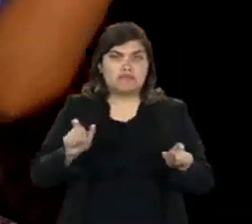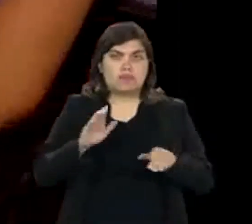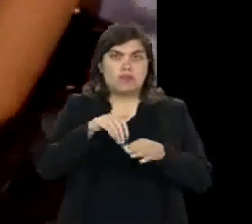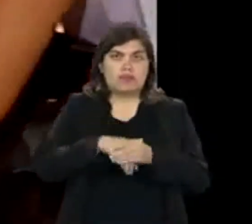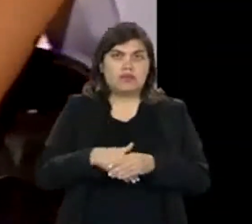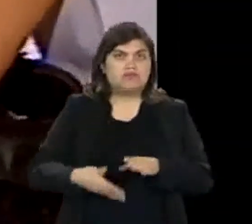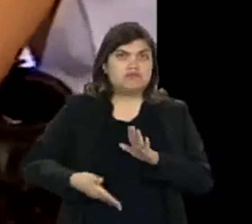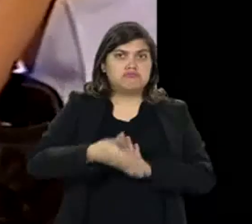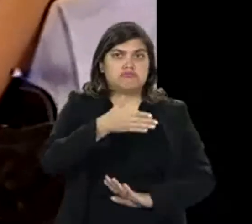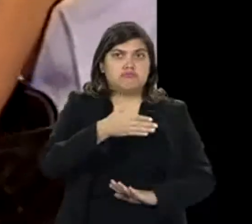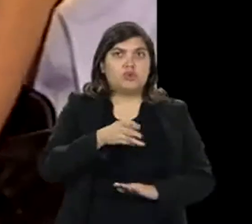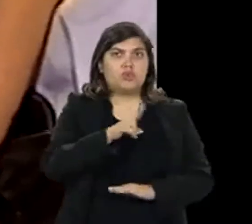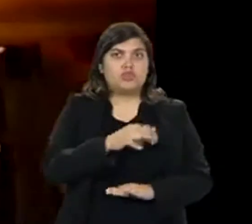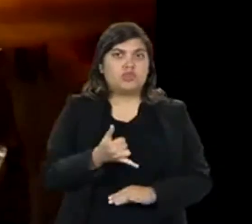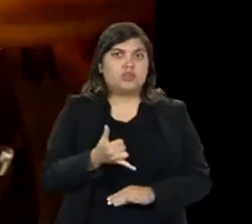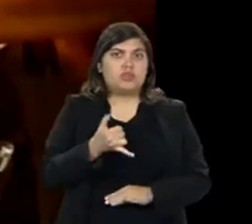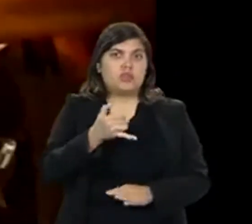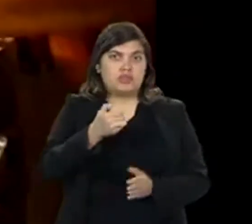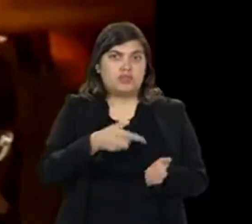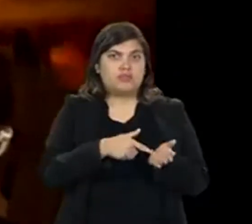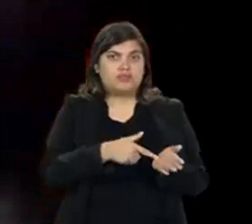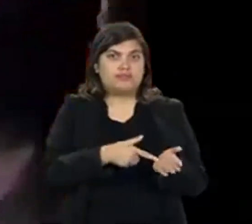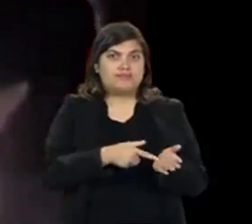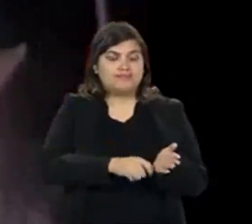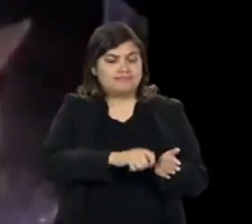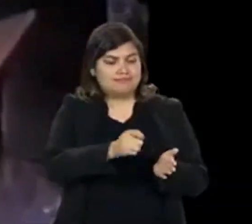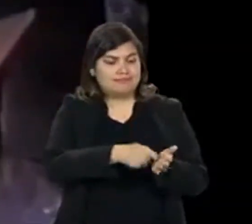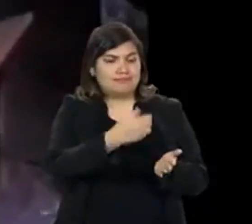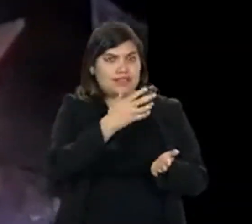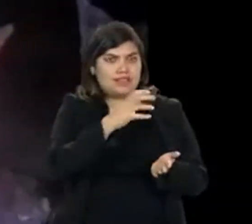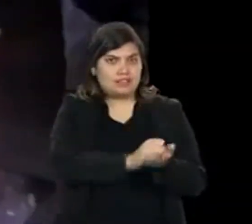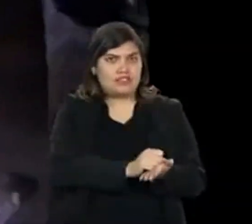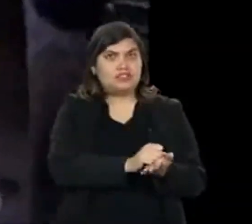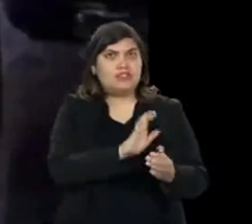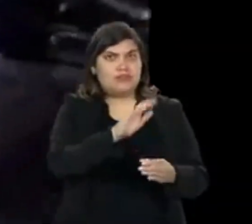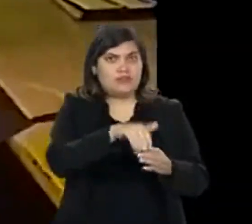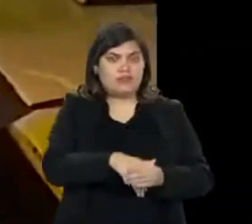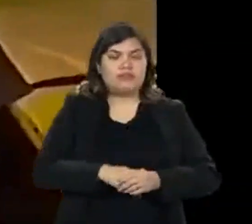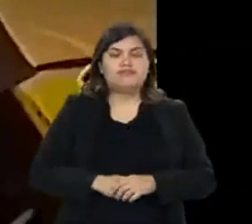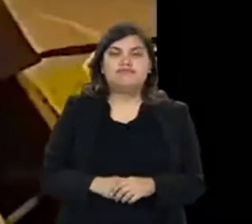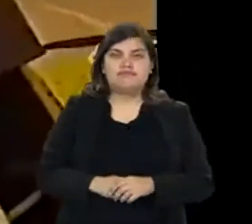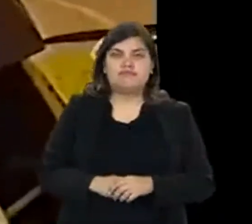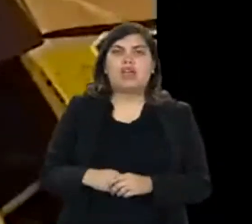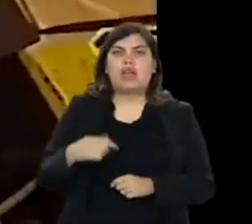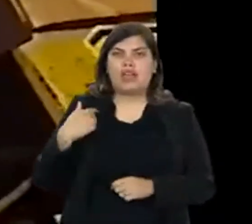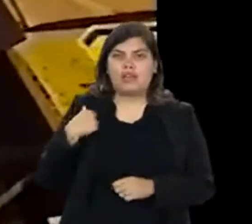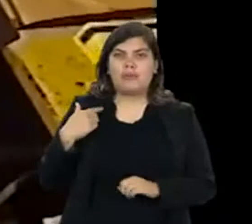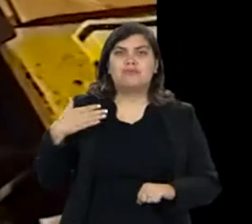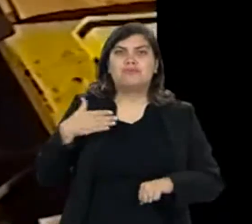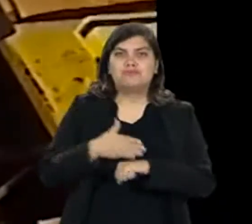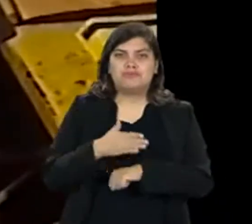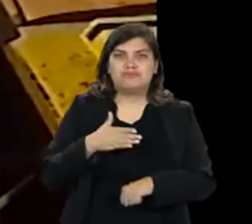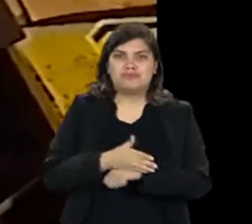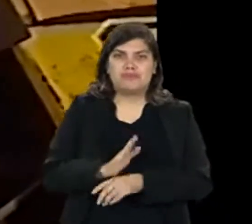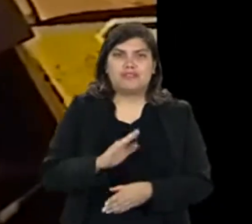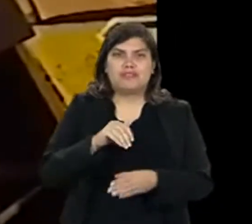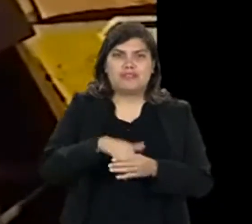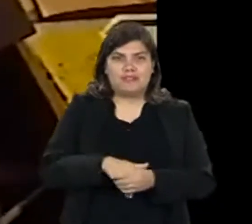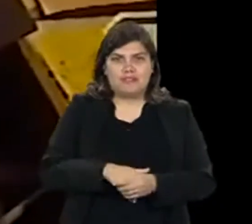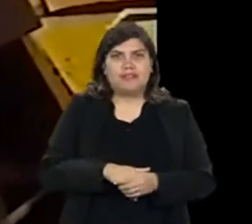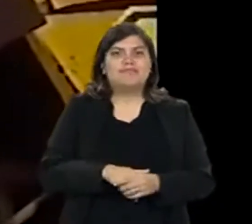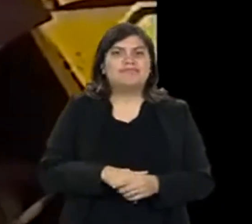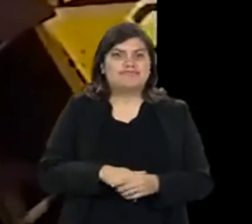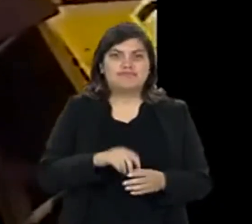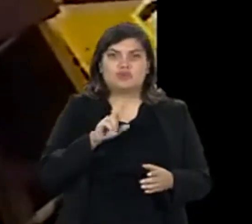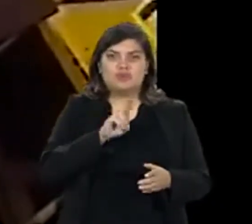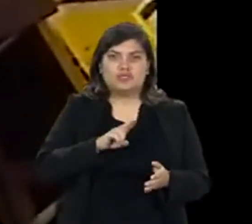Eleitores que iam às urnas assim, com a caneta na mão, para registrar o voto. participei de eleições em que era ali a